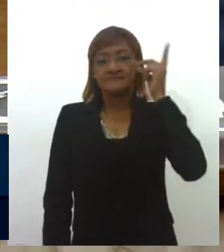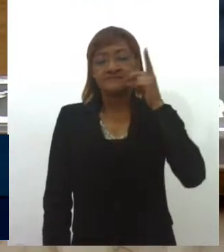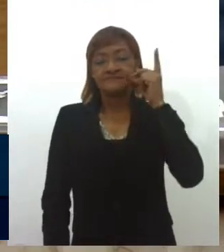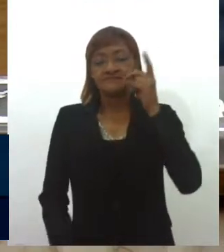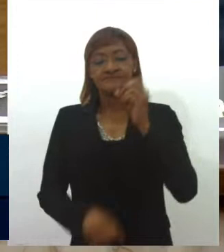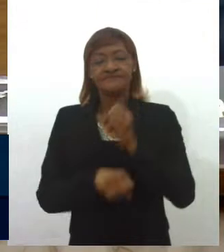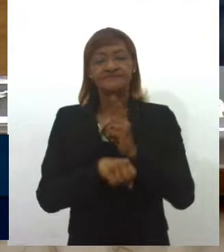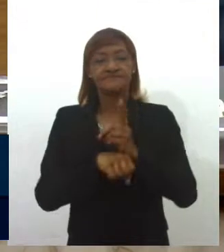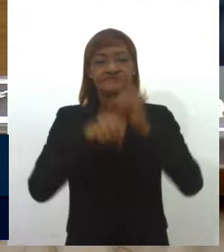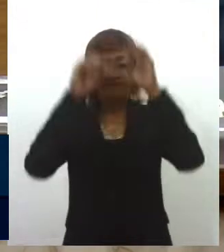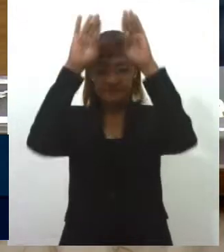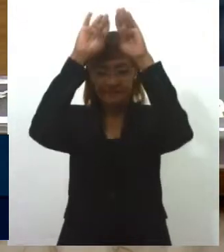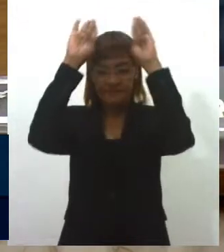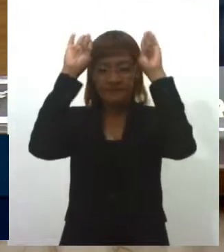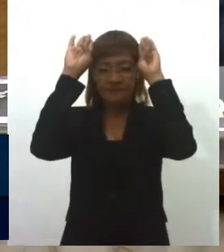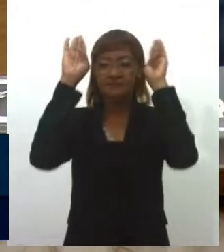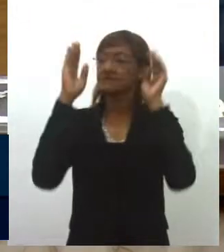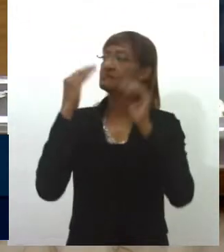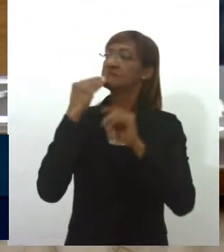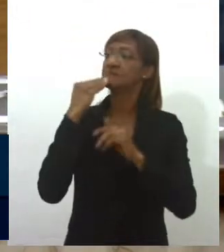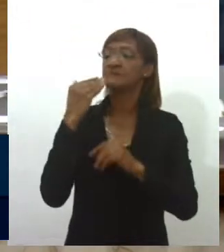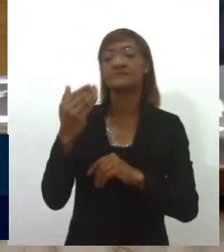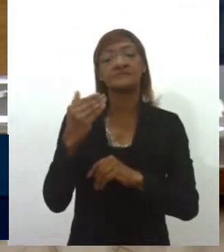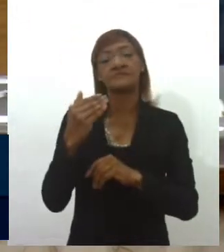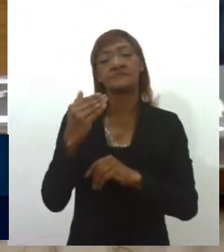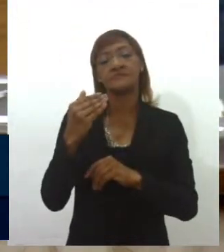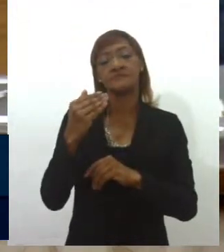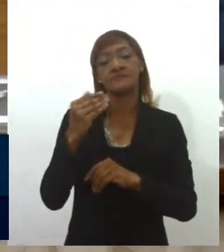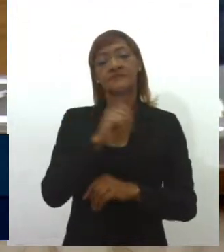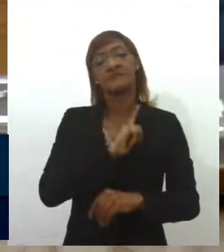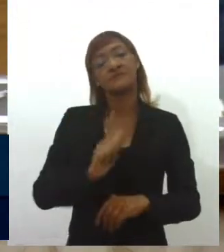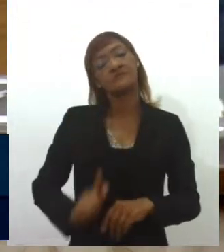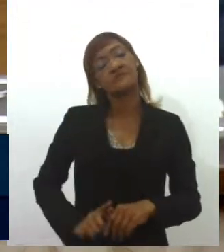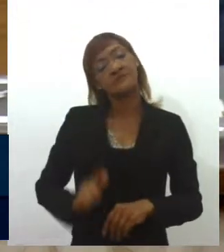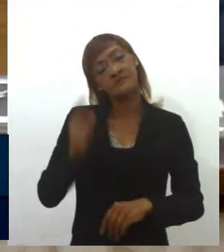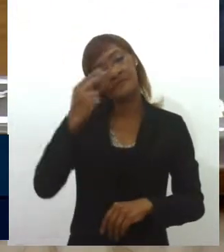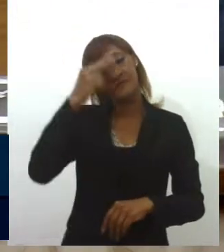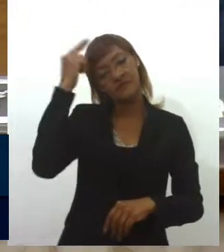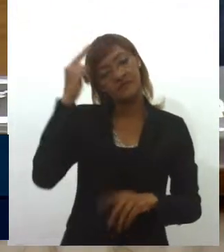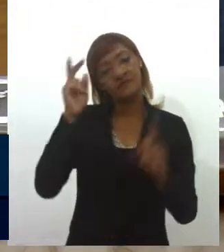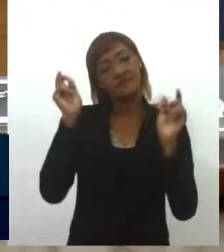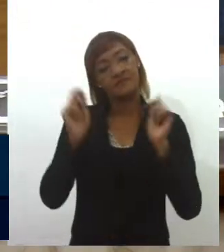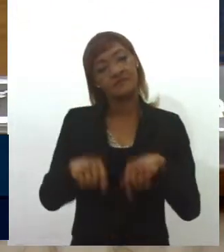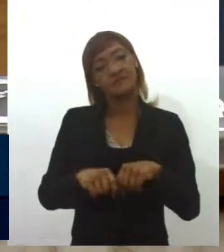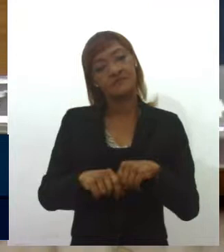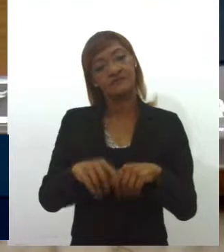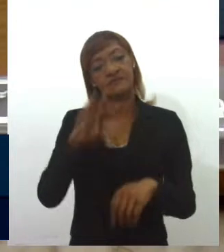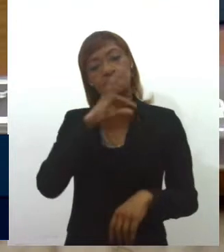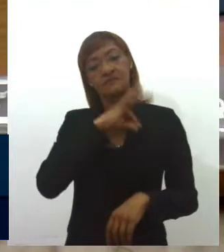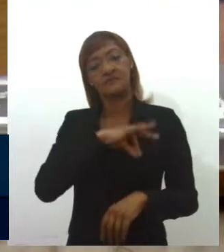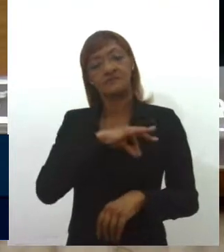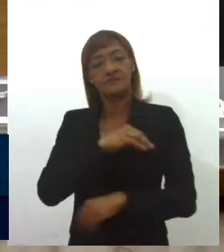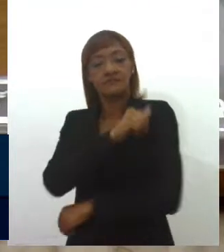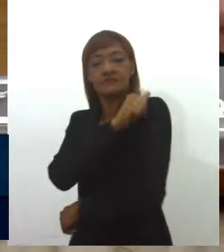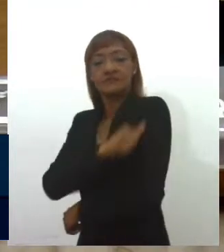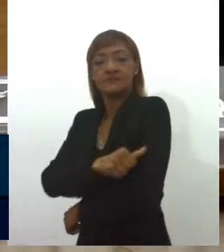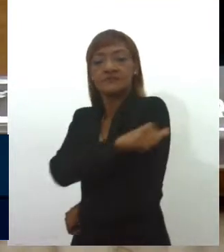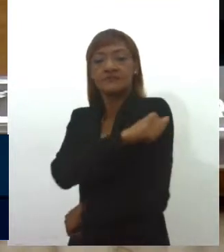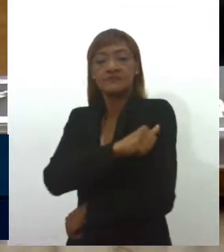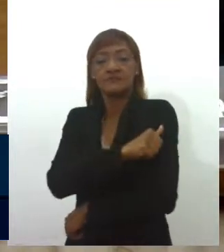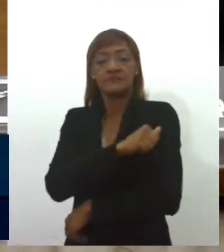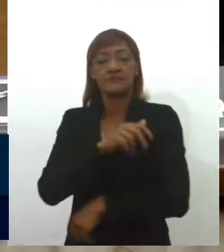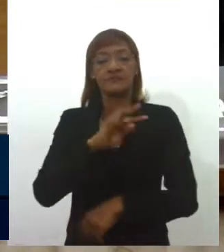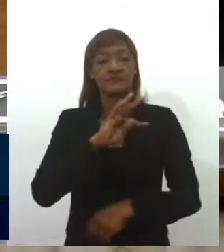Samuel. Solicita ao governador Belivaldo Chagas que estabeleça o piso mínimo do enfermeiro, do técnico de